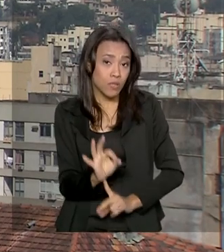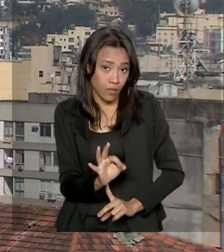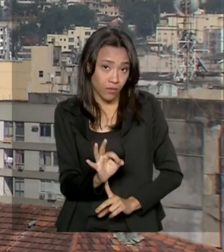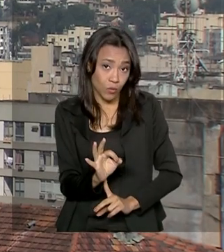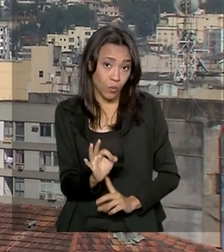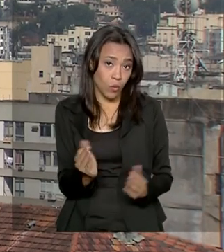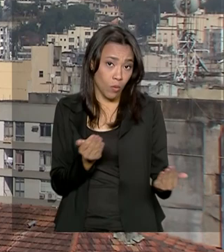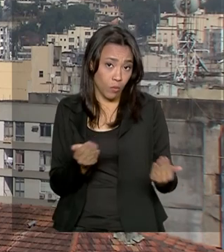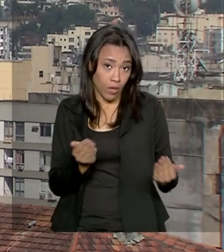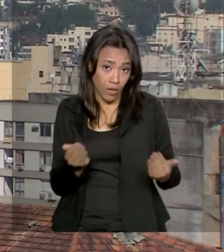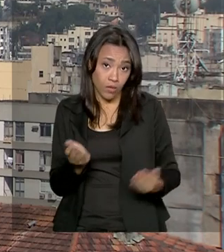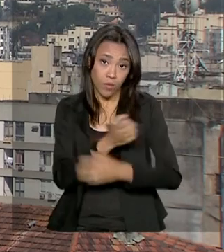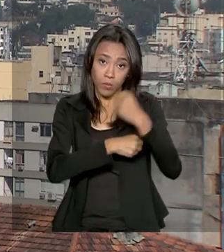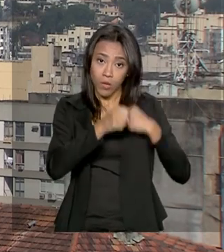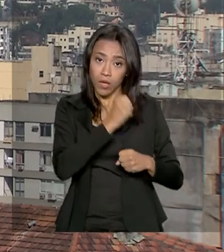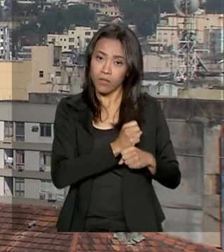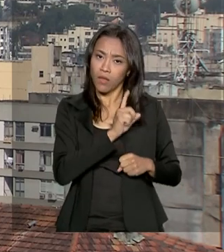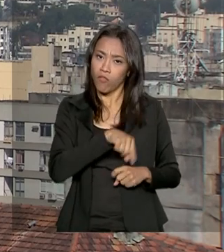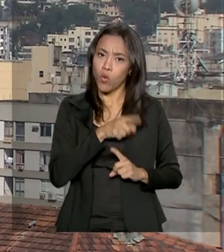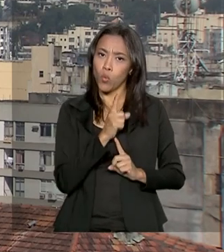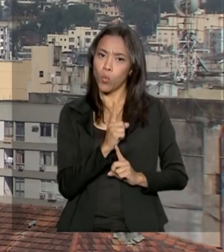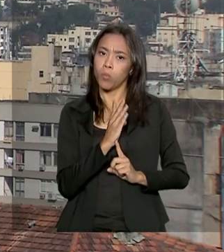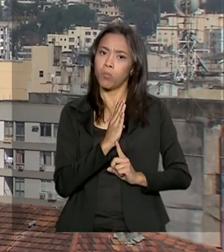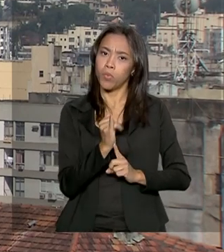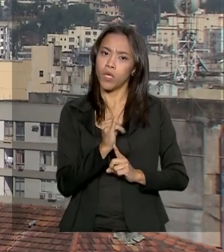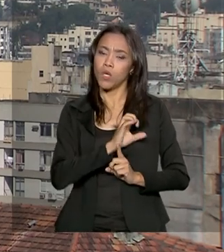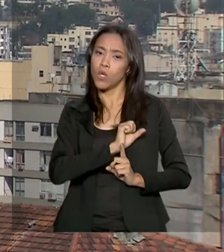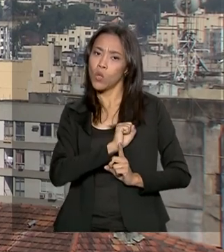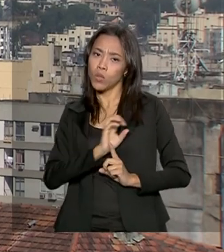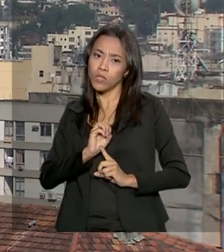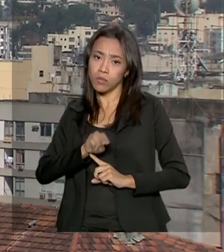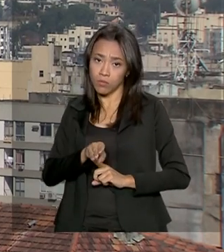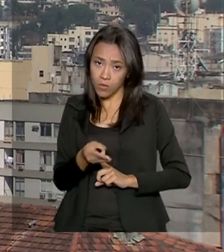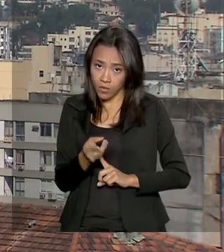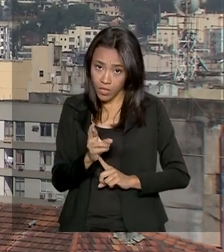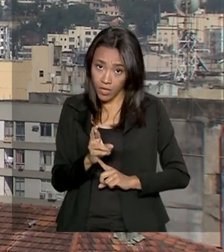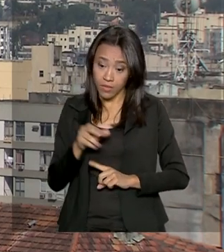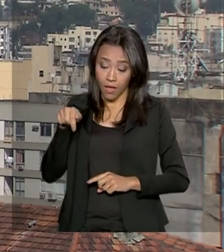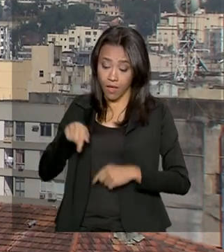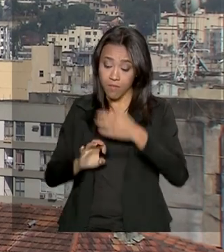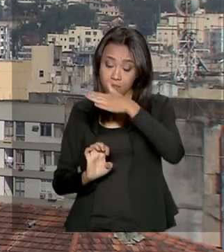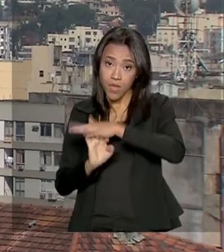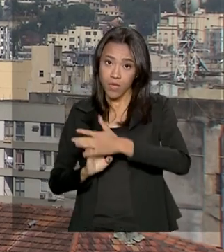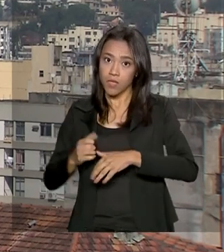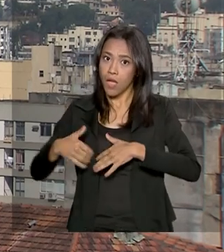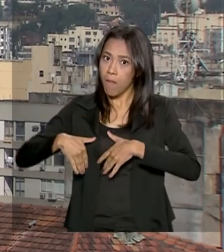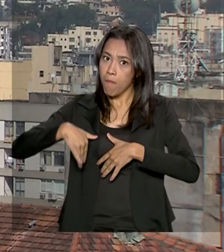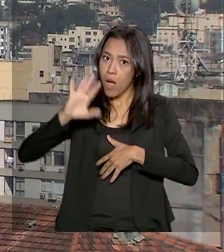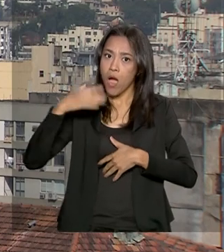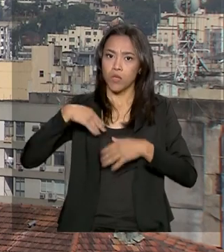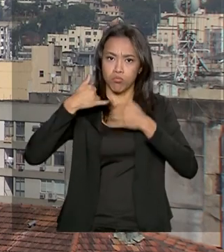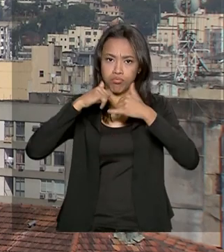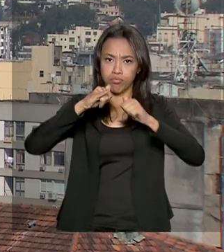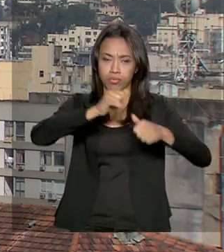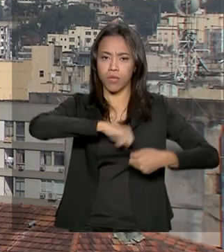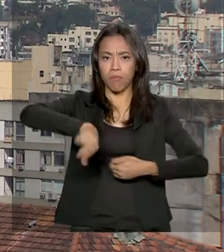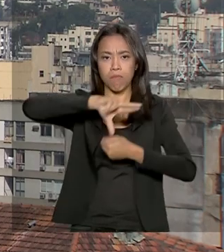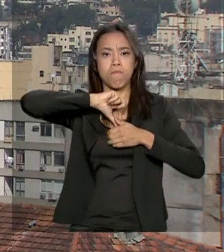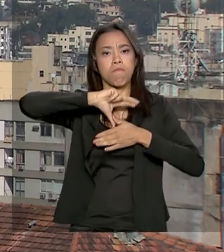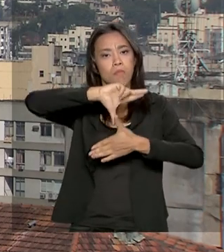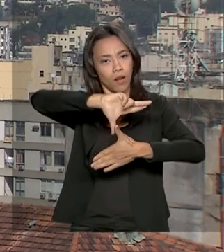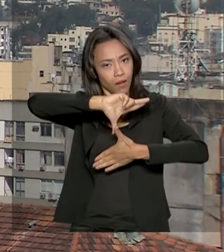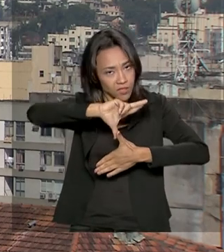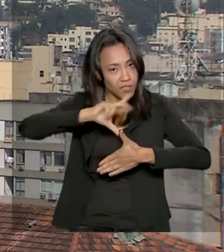passado, que foi de 1 bilhão e 800 milhões de reais. A Eletrobras é a maior empresa de energia elétrica da América Latina e